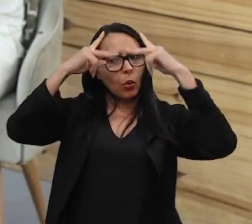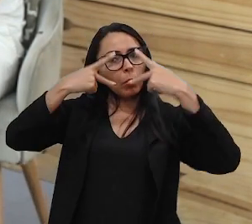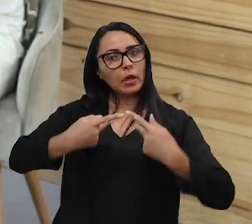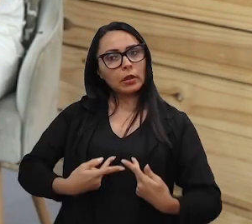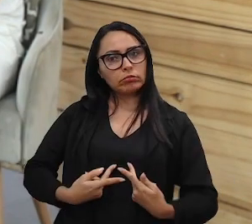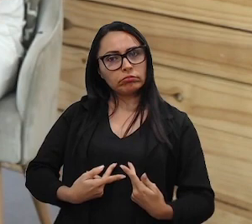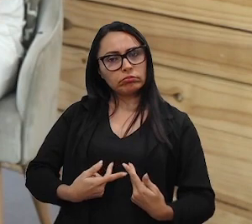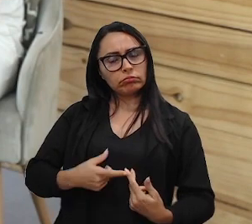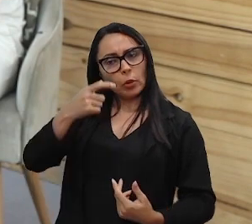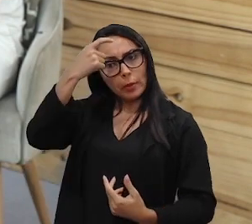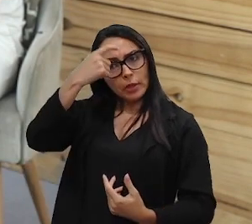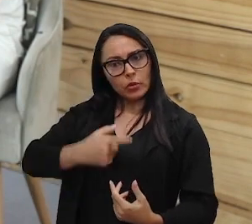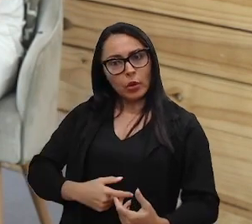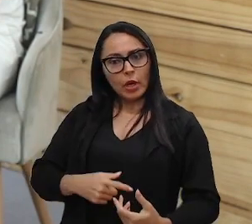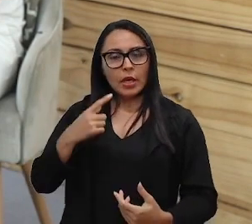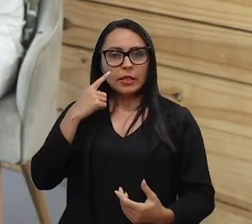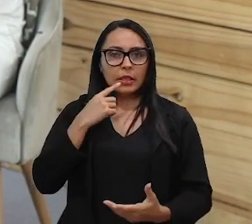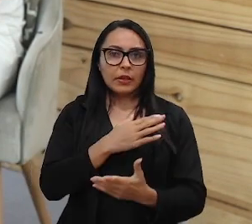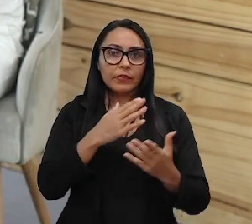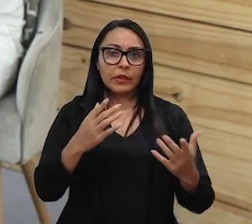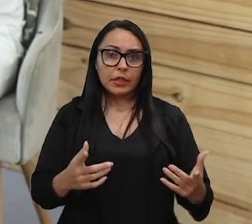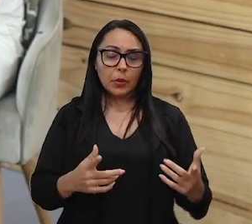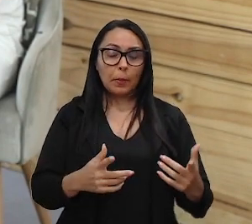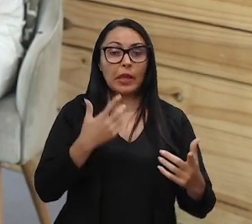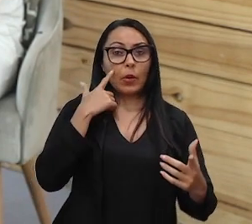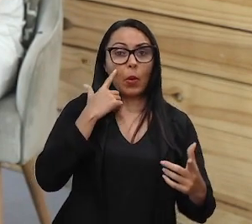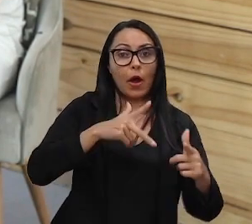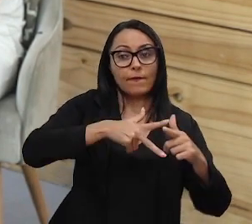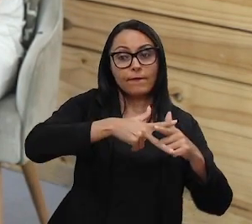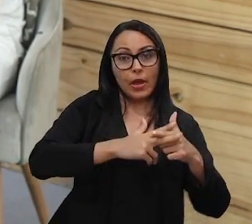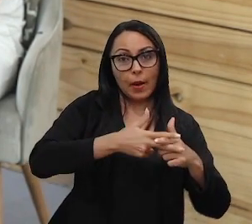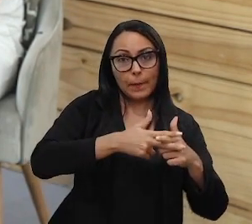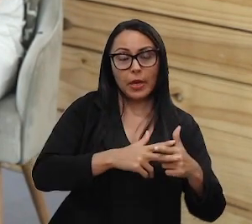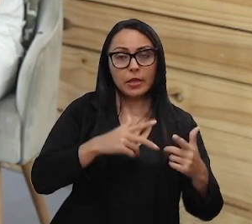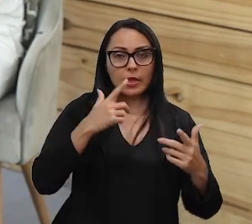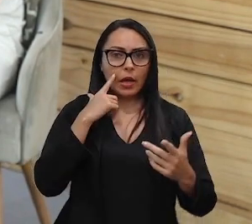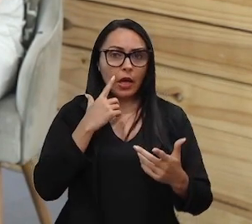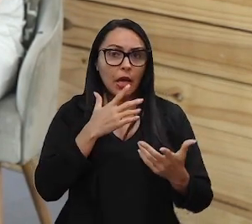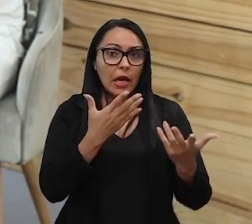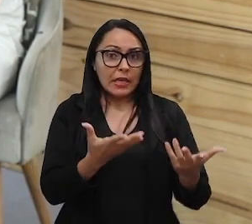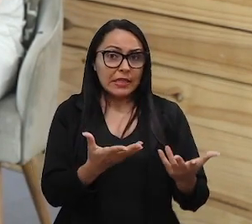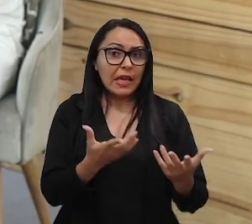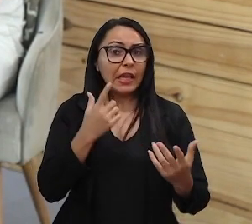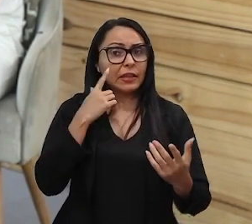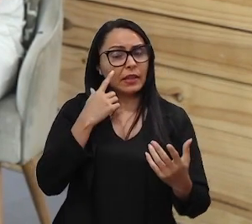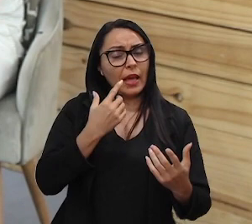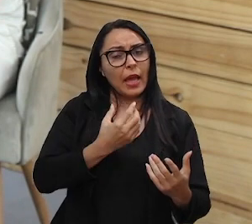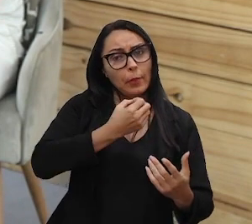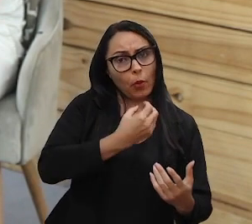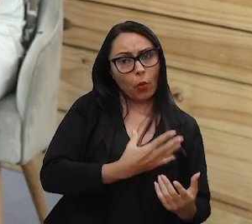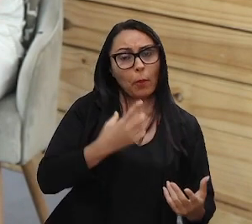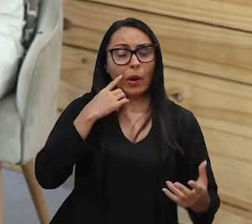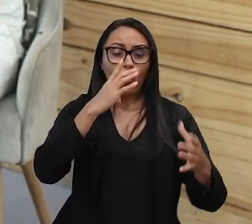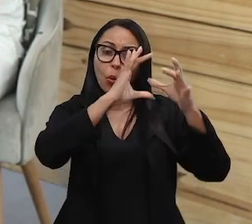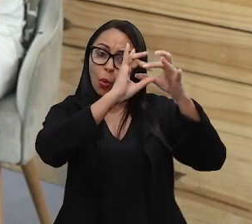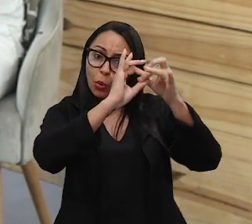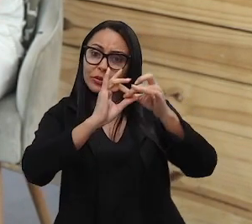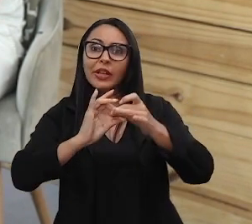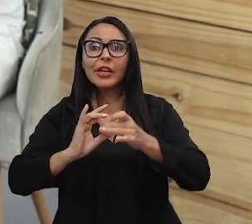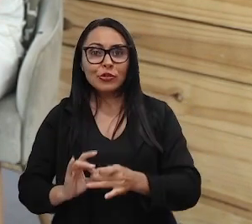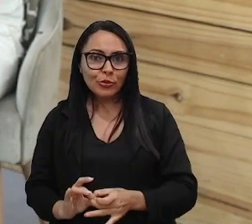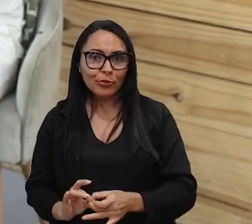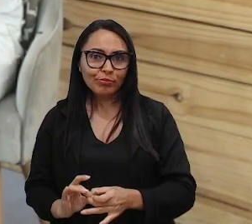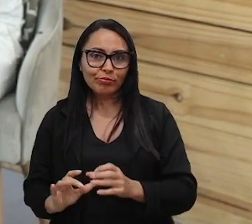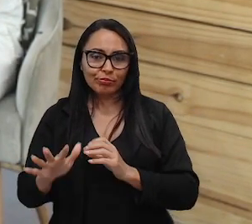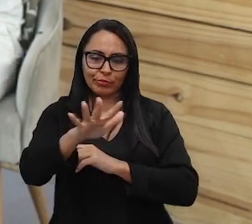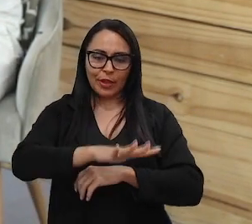né? Se aquilo que foi dito por uma ferramenta, se ela faz sentido para aquela cultura, para aquele contexto, dentro daquele tempo e